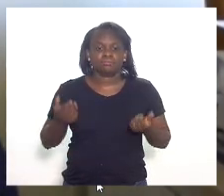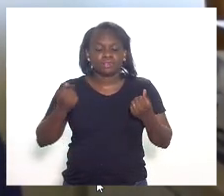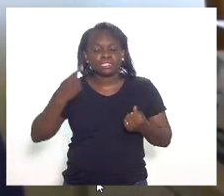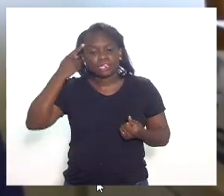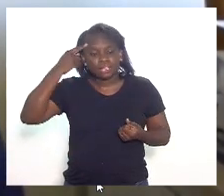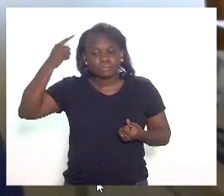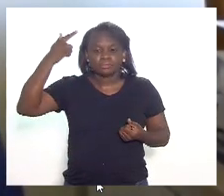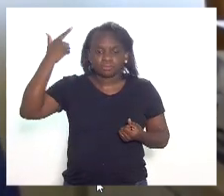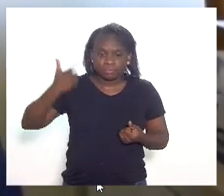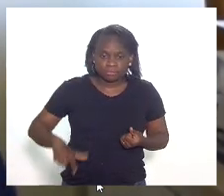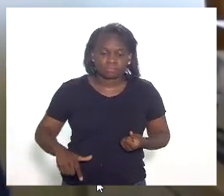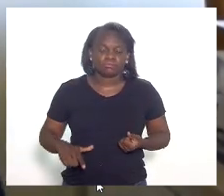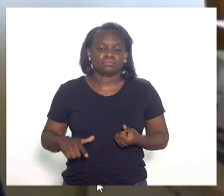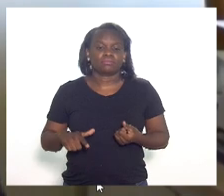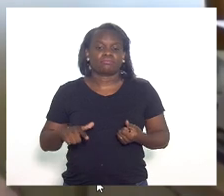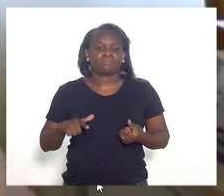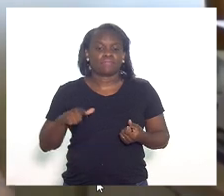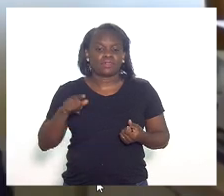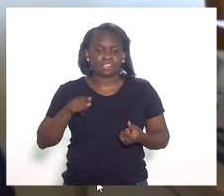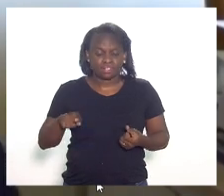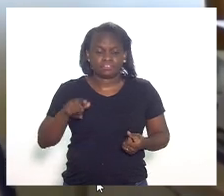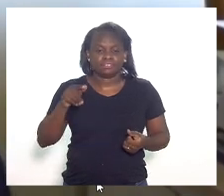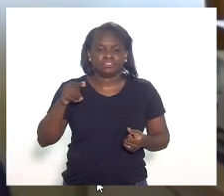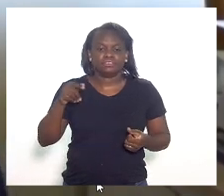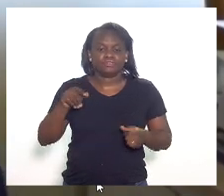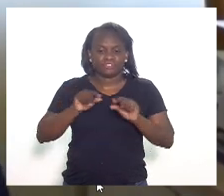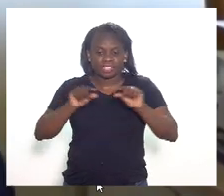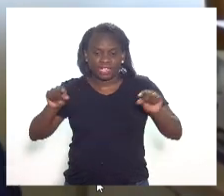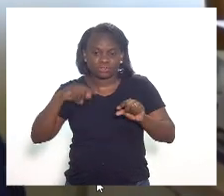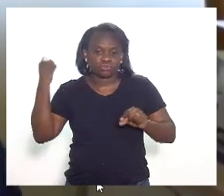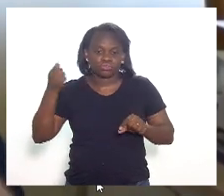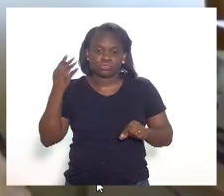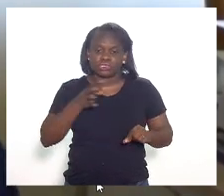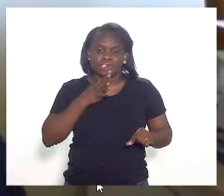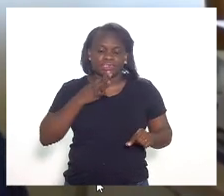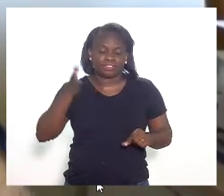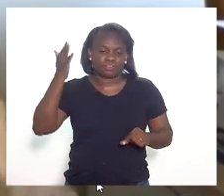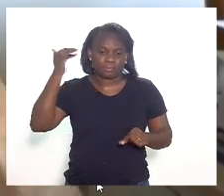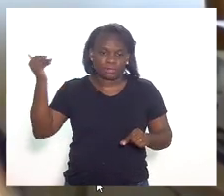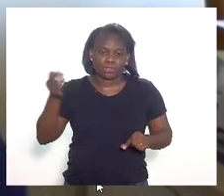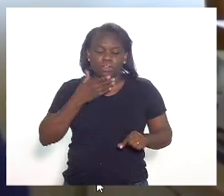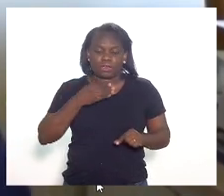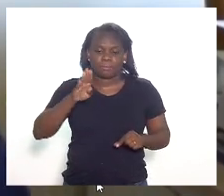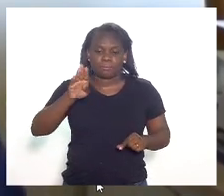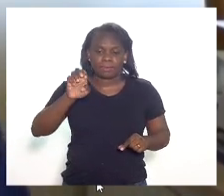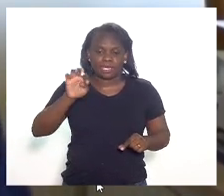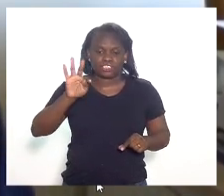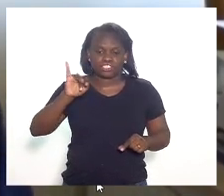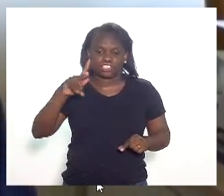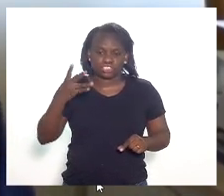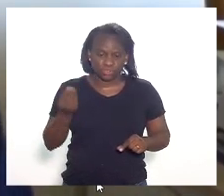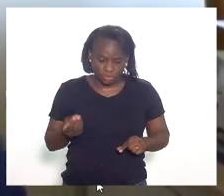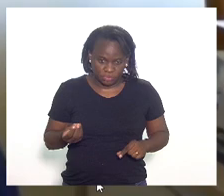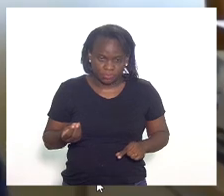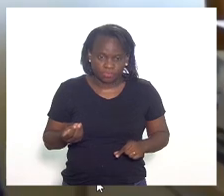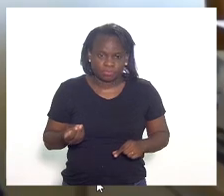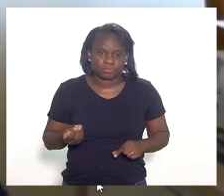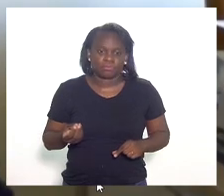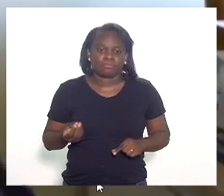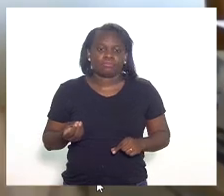lembrar novamente aquela famosa frase do saudoso Betinho, deputado Alicínio.